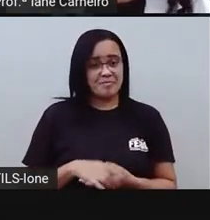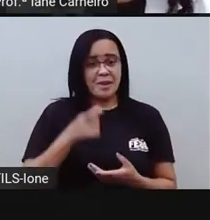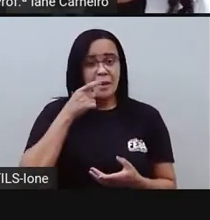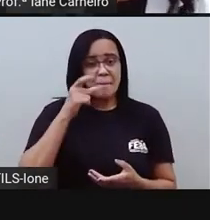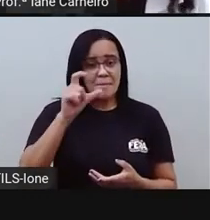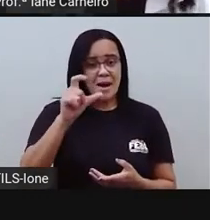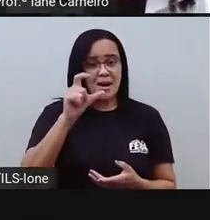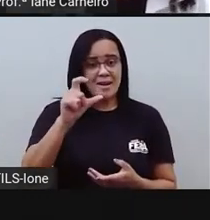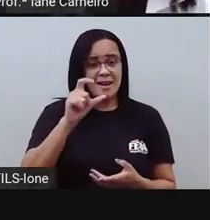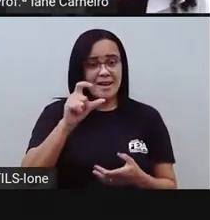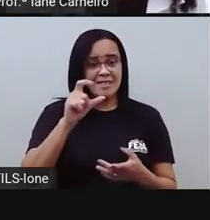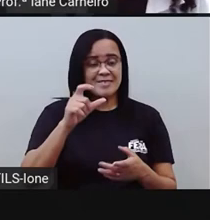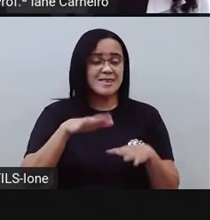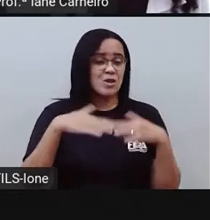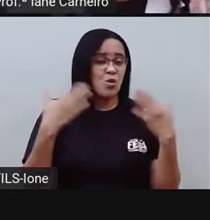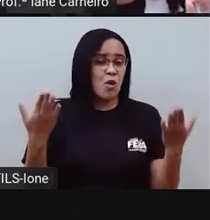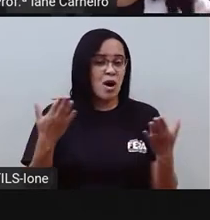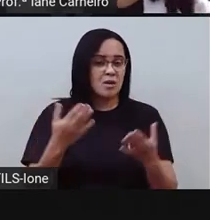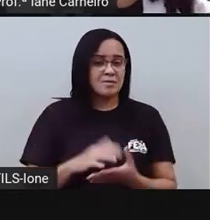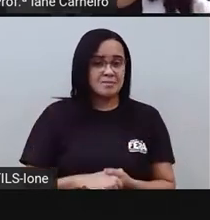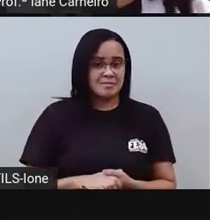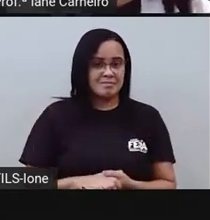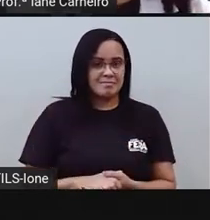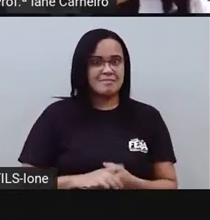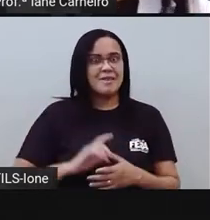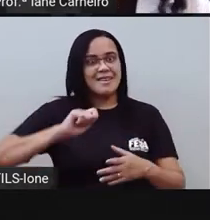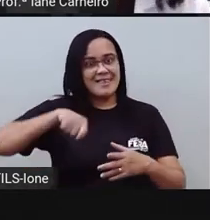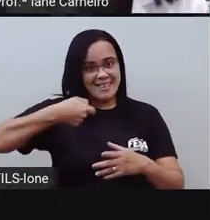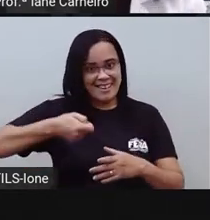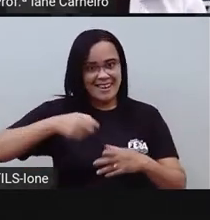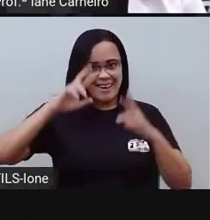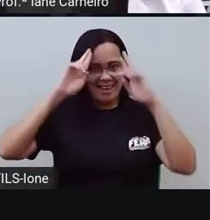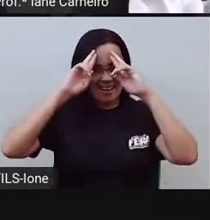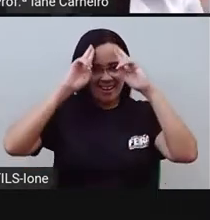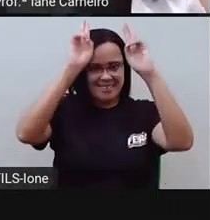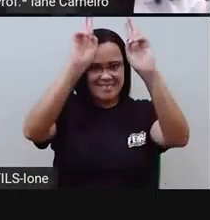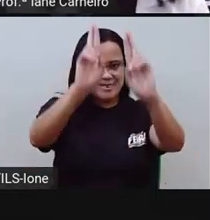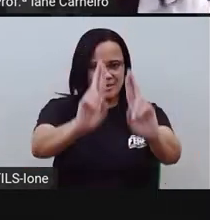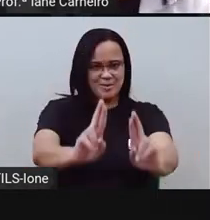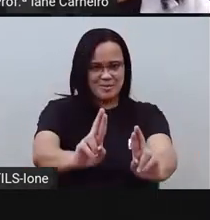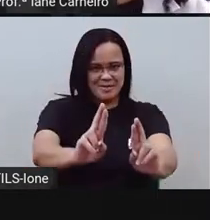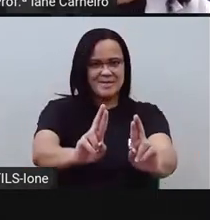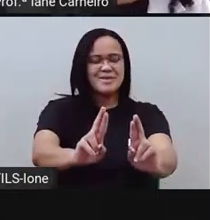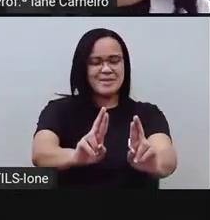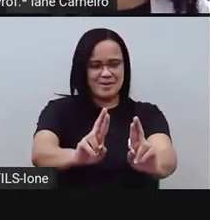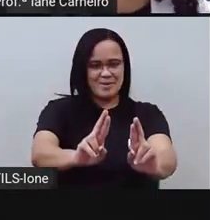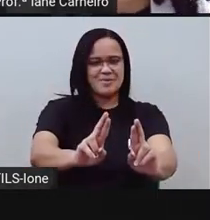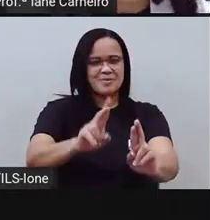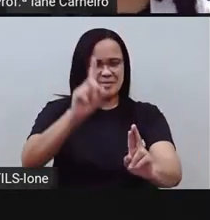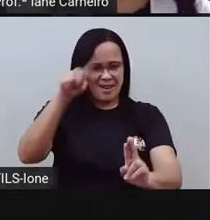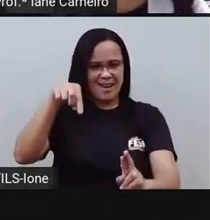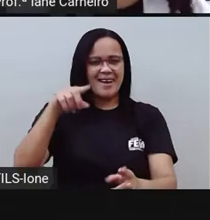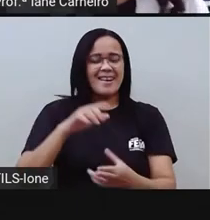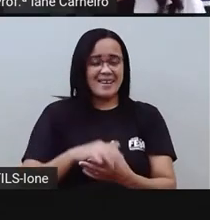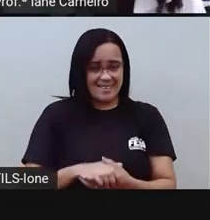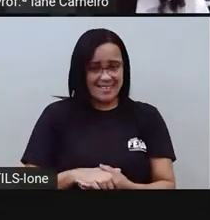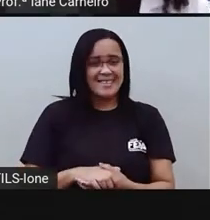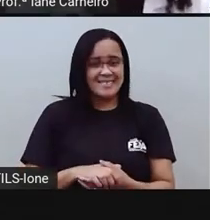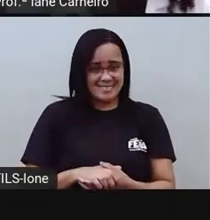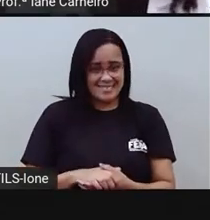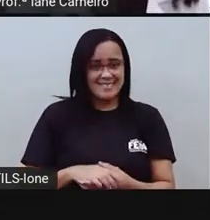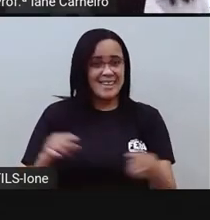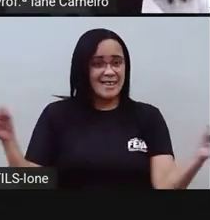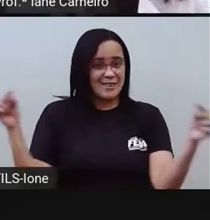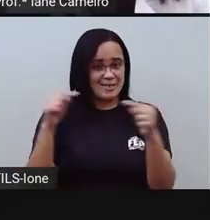vocês. É a palavrinha respeito. Ela mesmo. Sem ela, não dá certo.